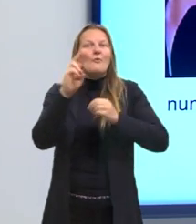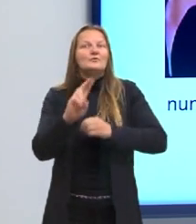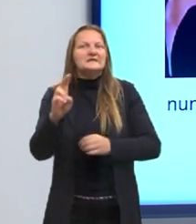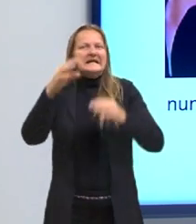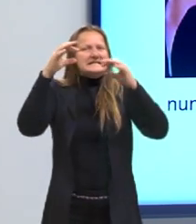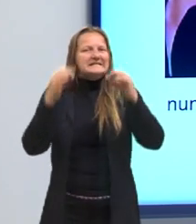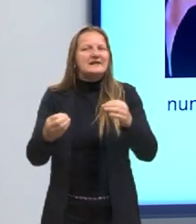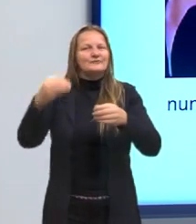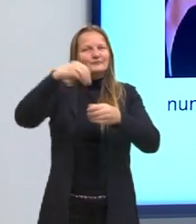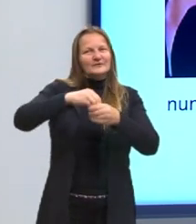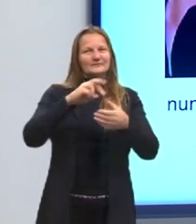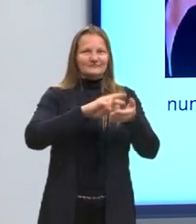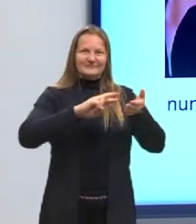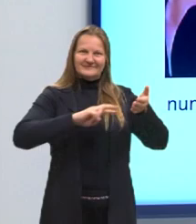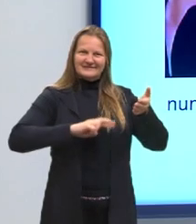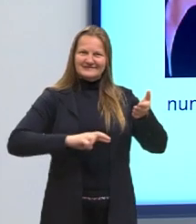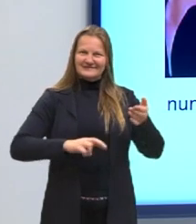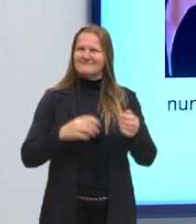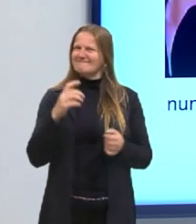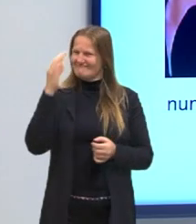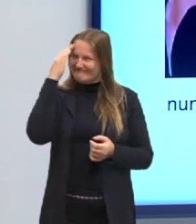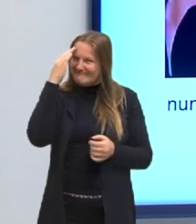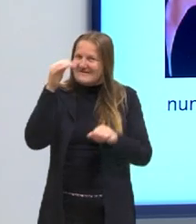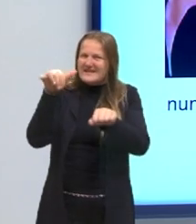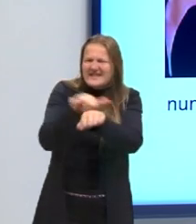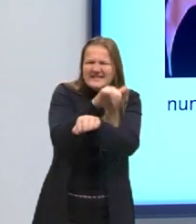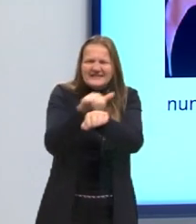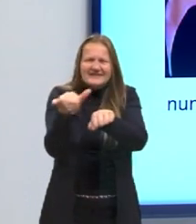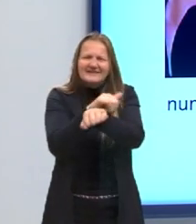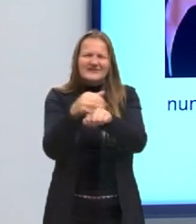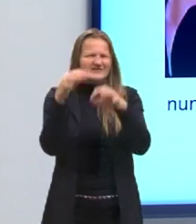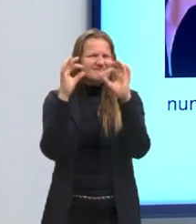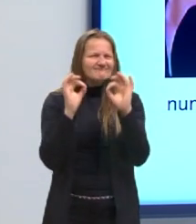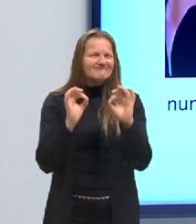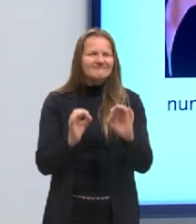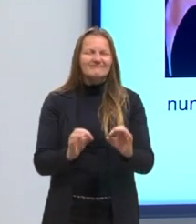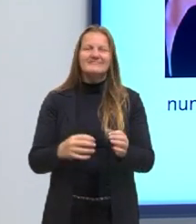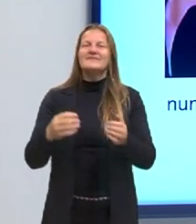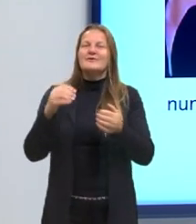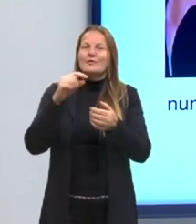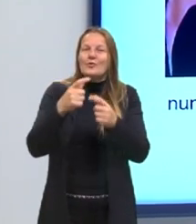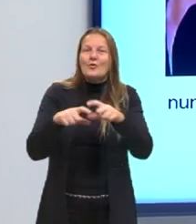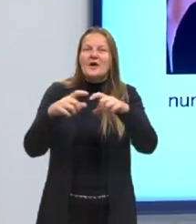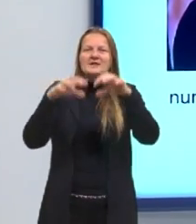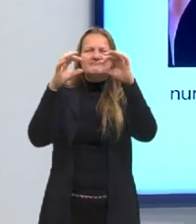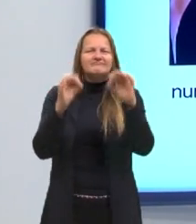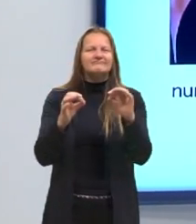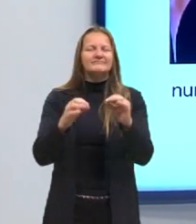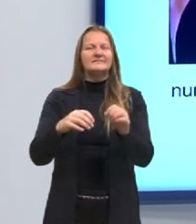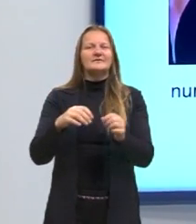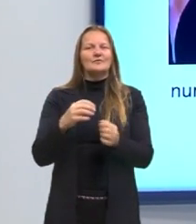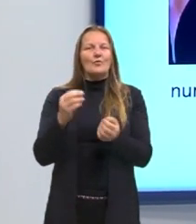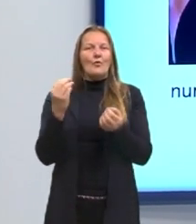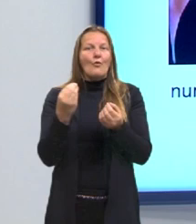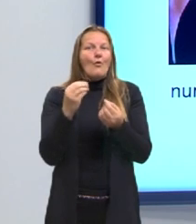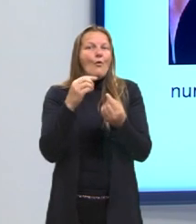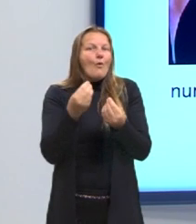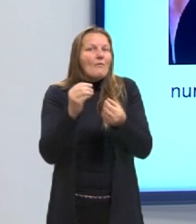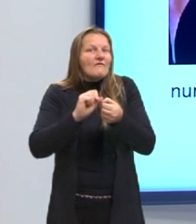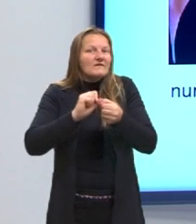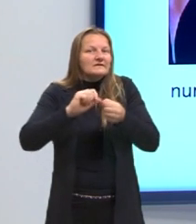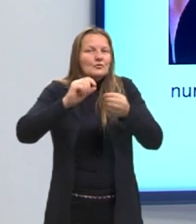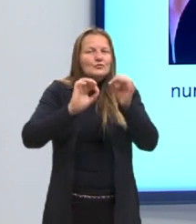pode compreender qual é o ponto da redação, de onde estamos falando, onde a gente vai se localizar, para